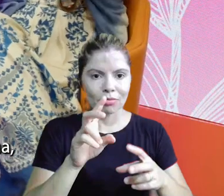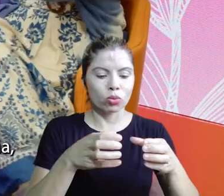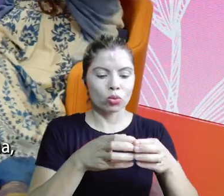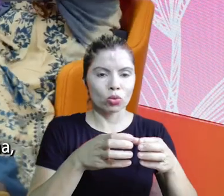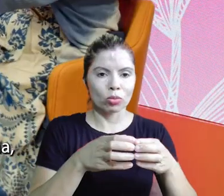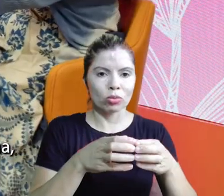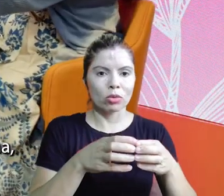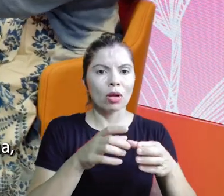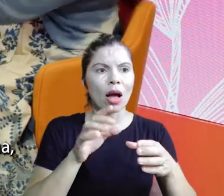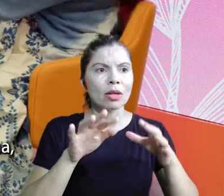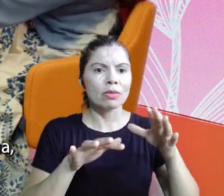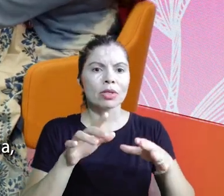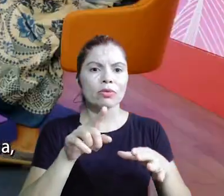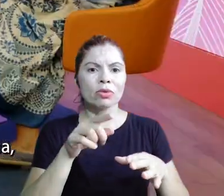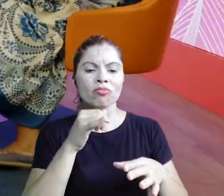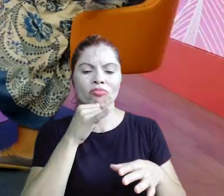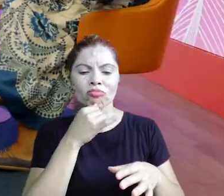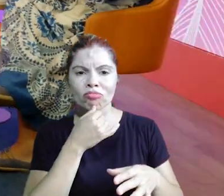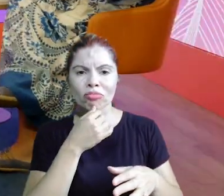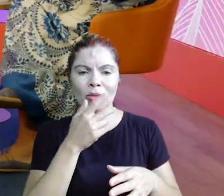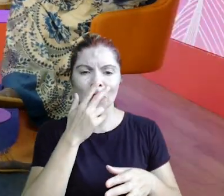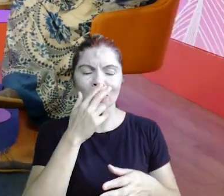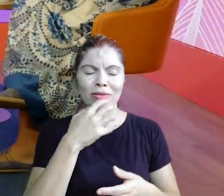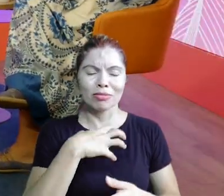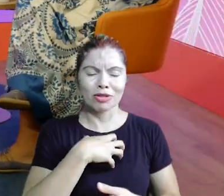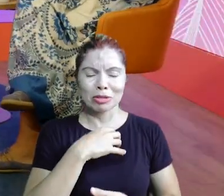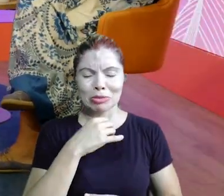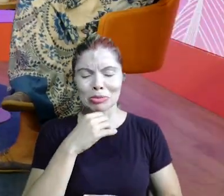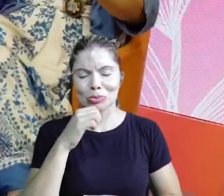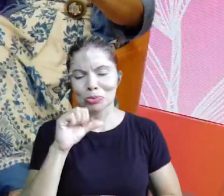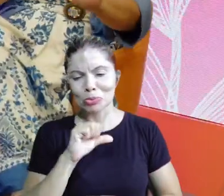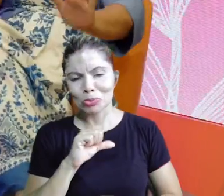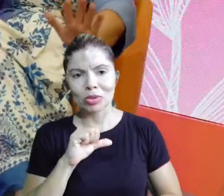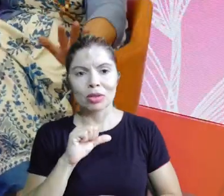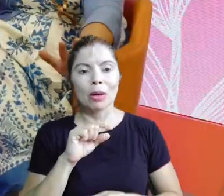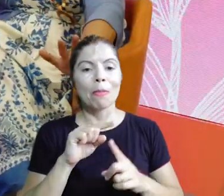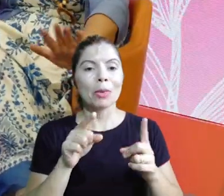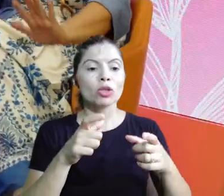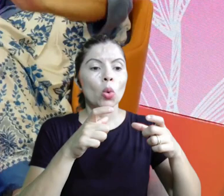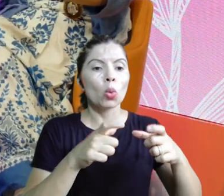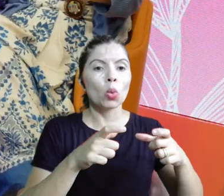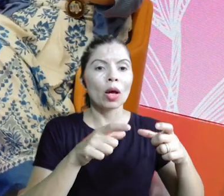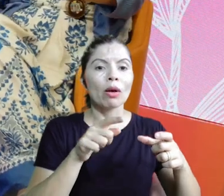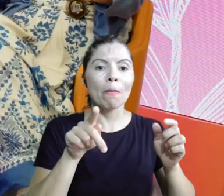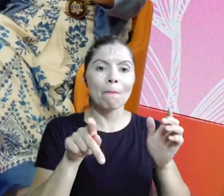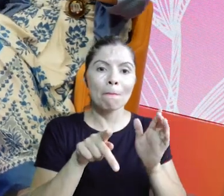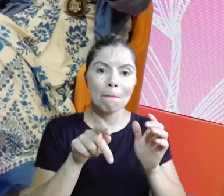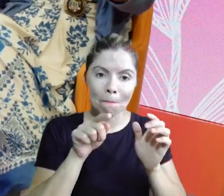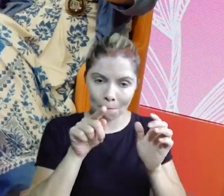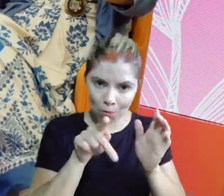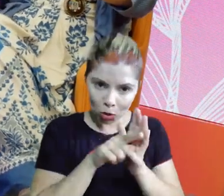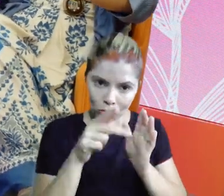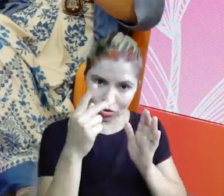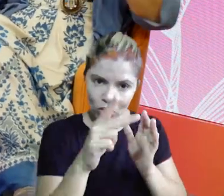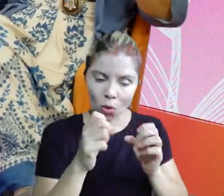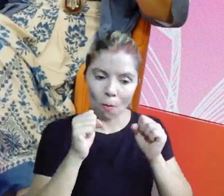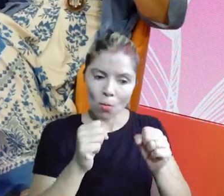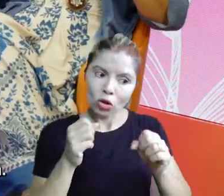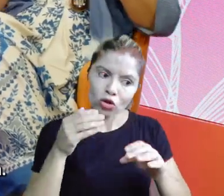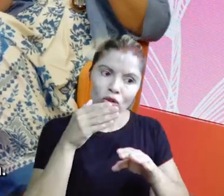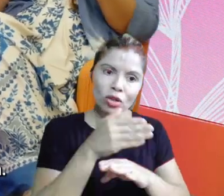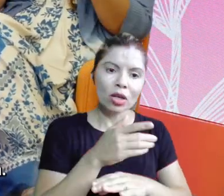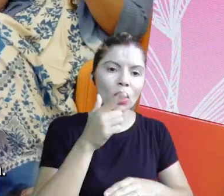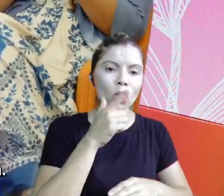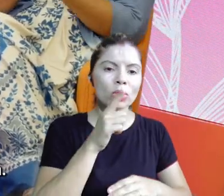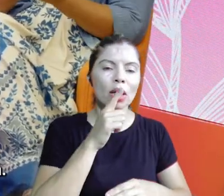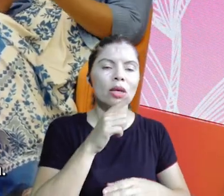sorriso tipo da Ana assim, tipo da Lili para te olhar e eu falo assim não, não machucou fica tranquila vai levantar vai levantar